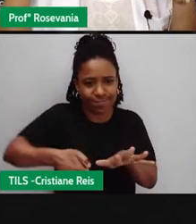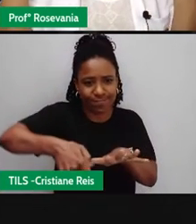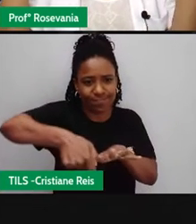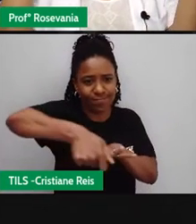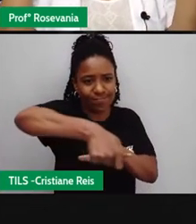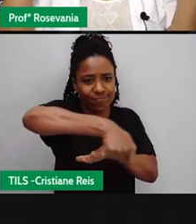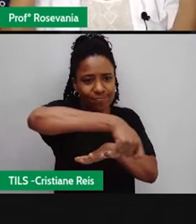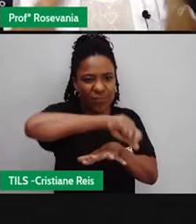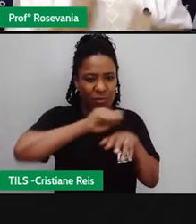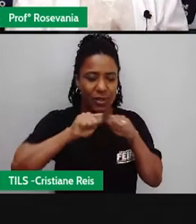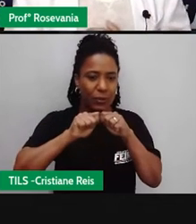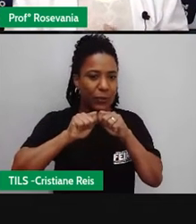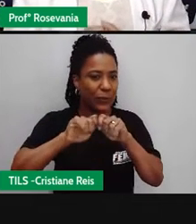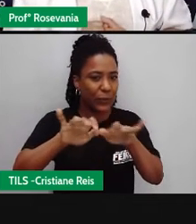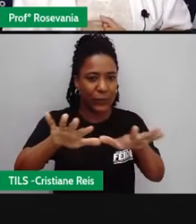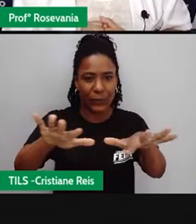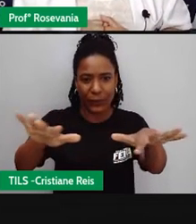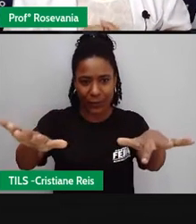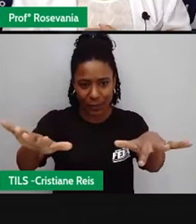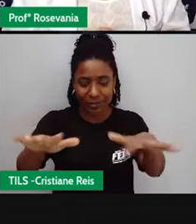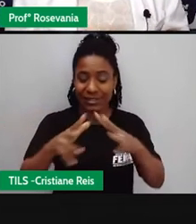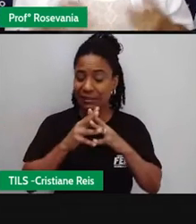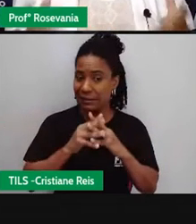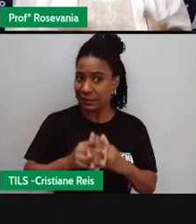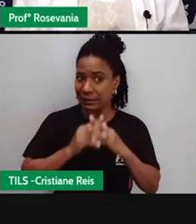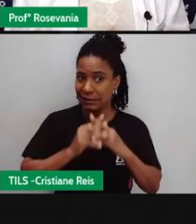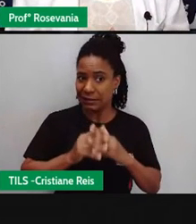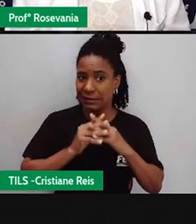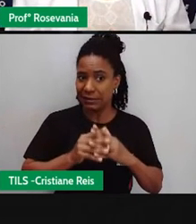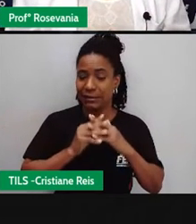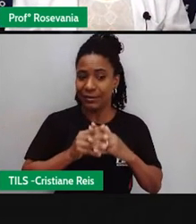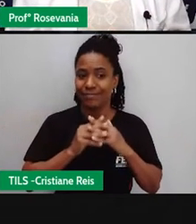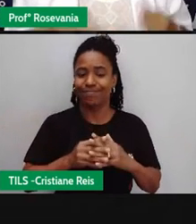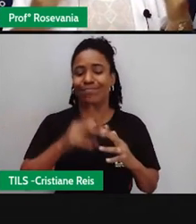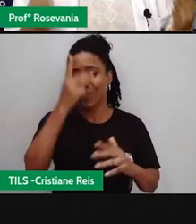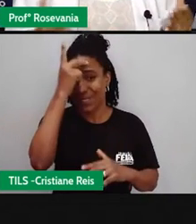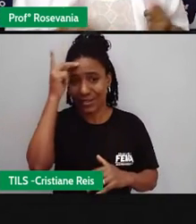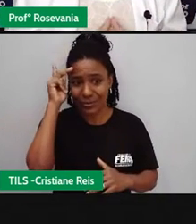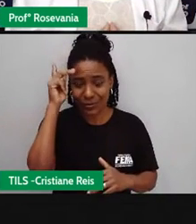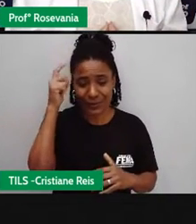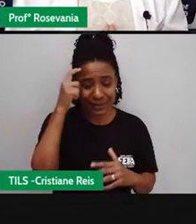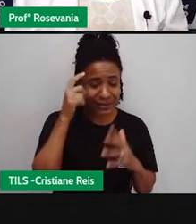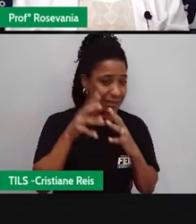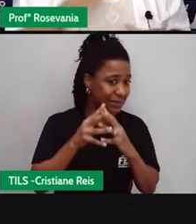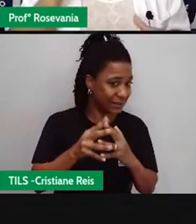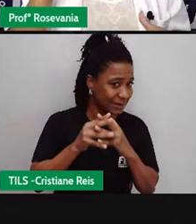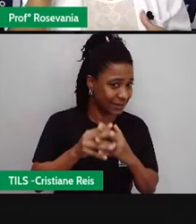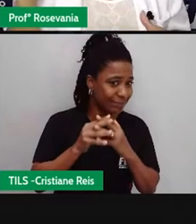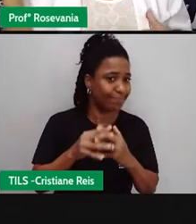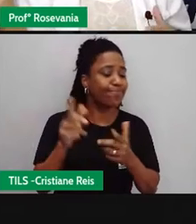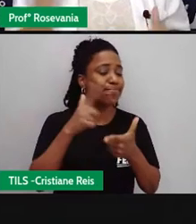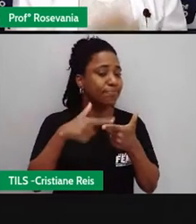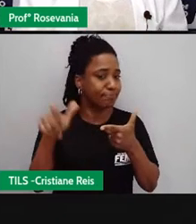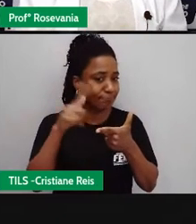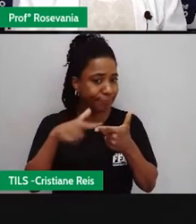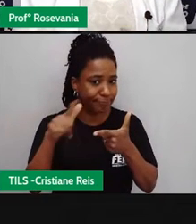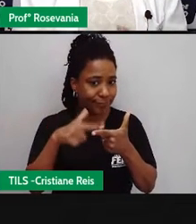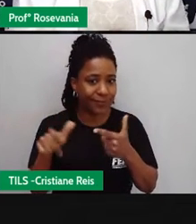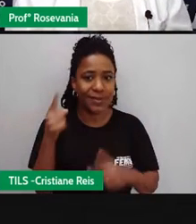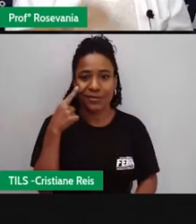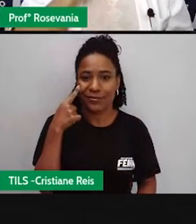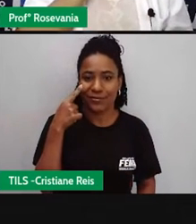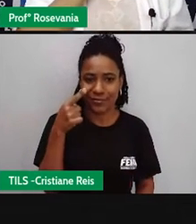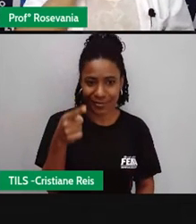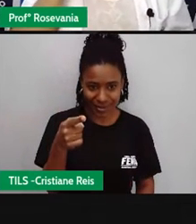às vezes, geram um pouquinho de confusão na cabeça das pessoas. Eu botei essa imagem aí, né, do sinalzinho, né, do Wi